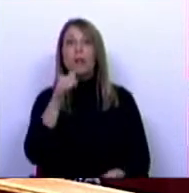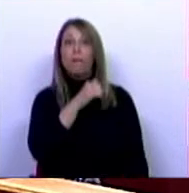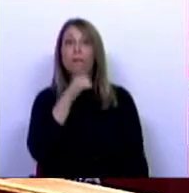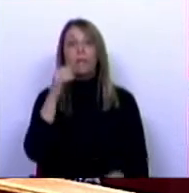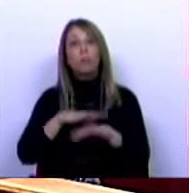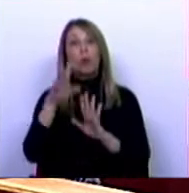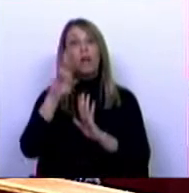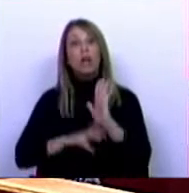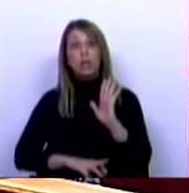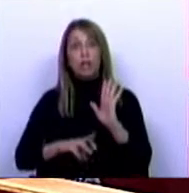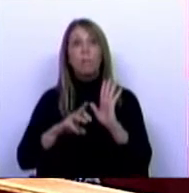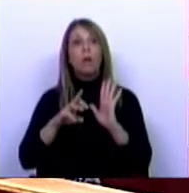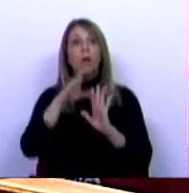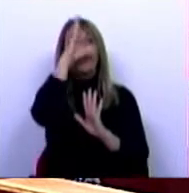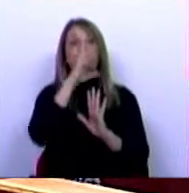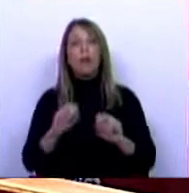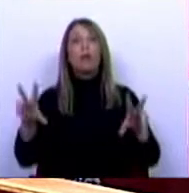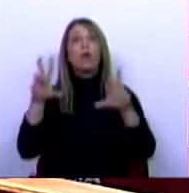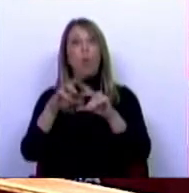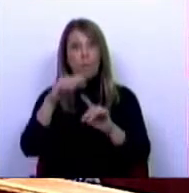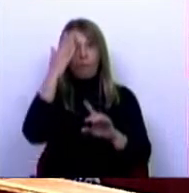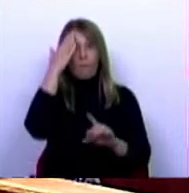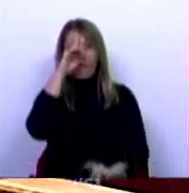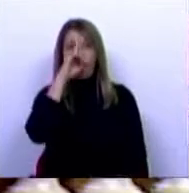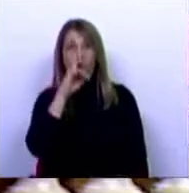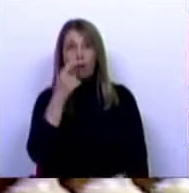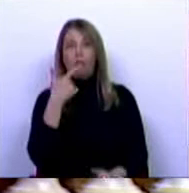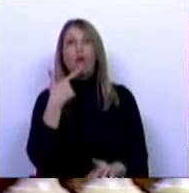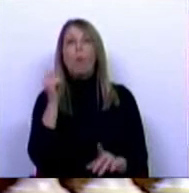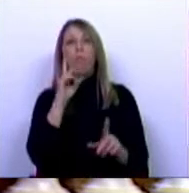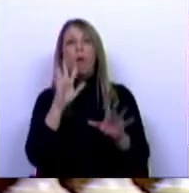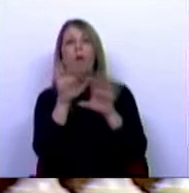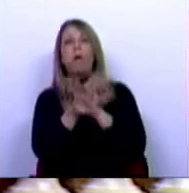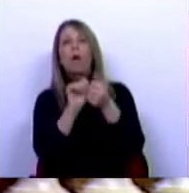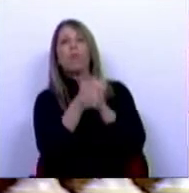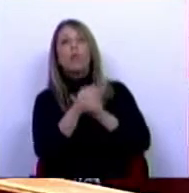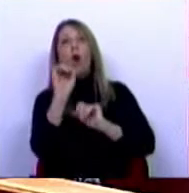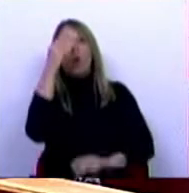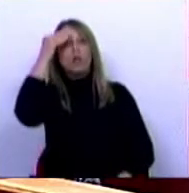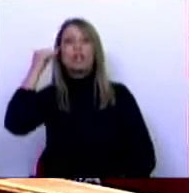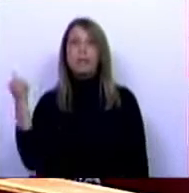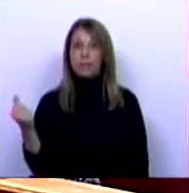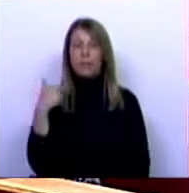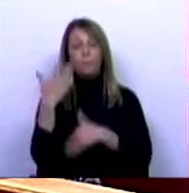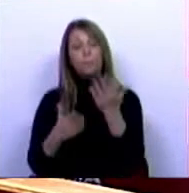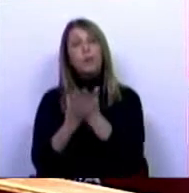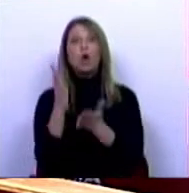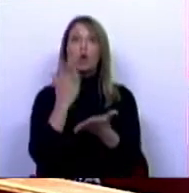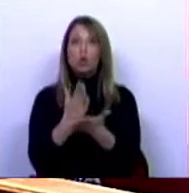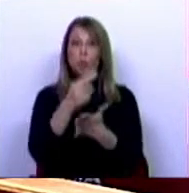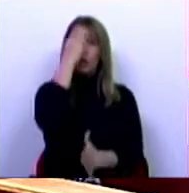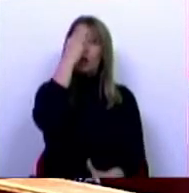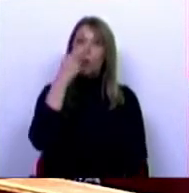Novo, uma memória que não pode ser obliterada nem esquecida. A preservação do estudo da história é um dever